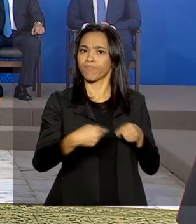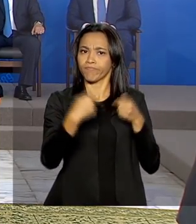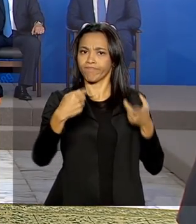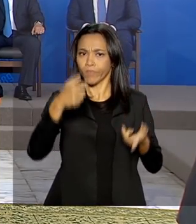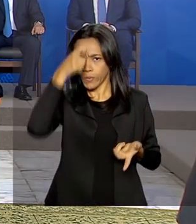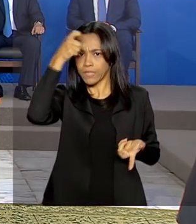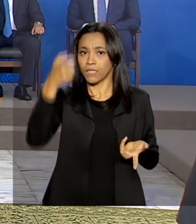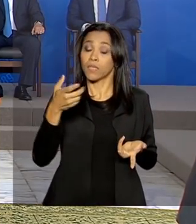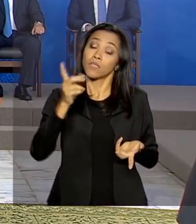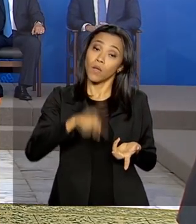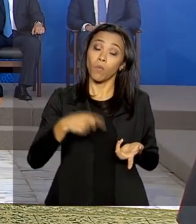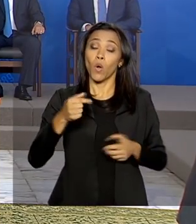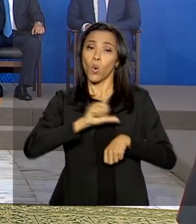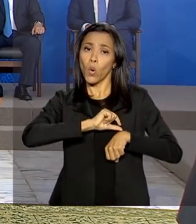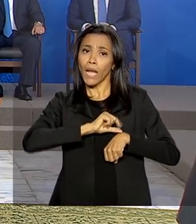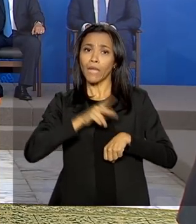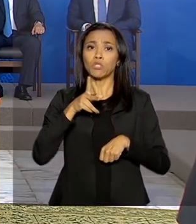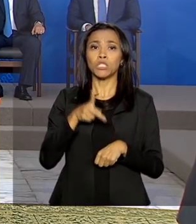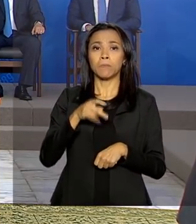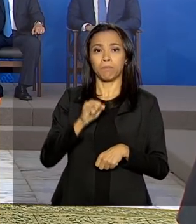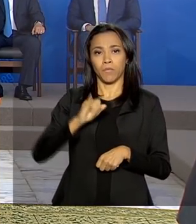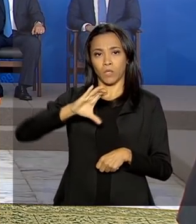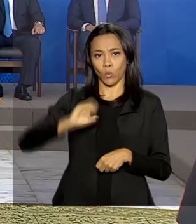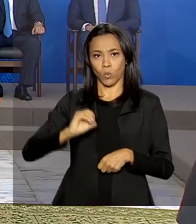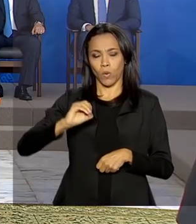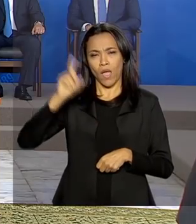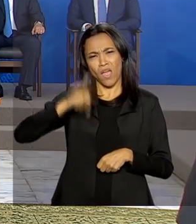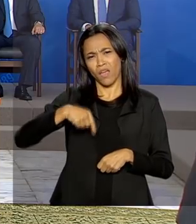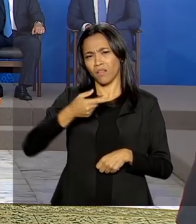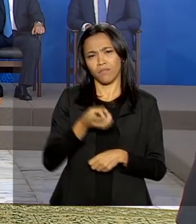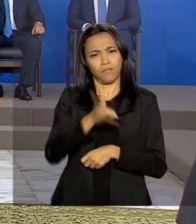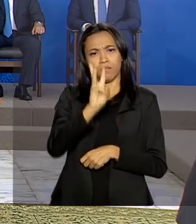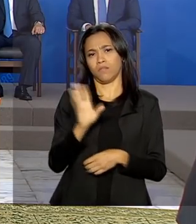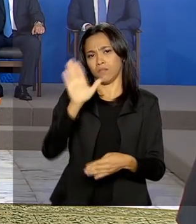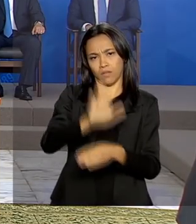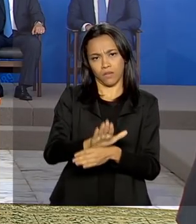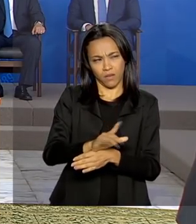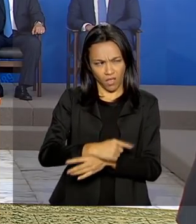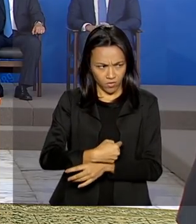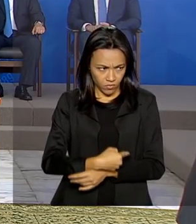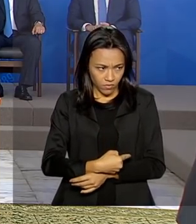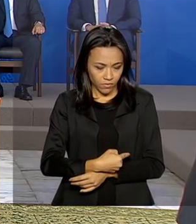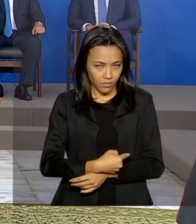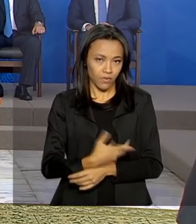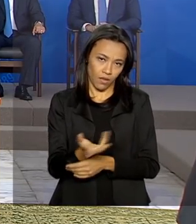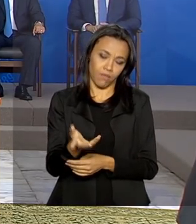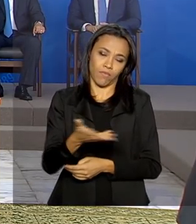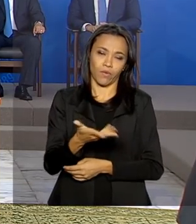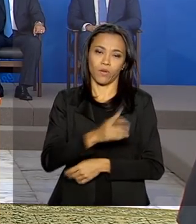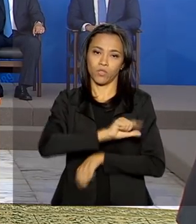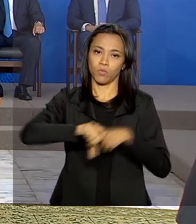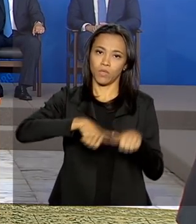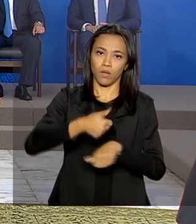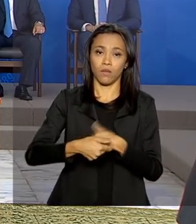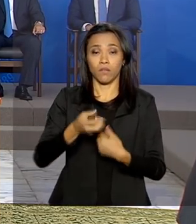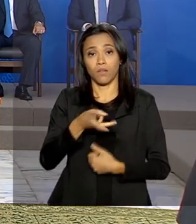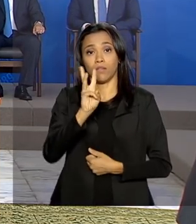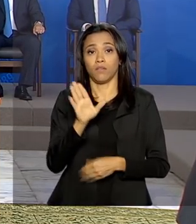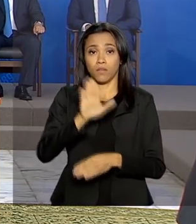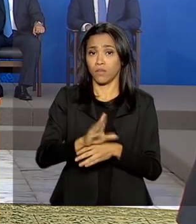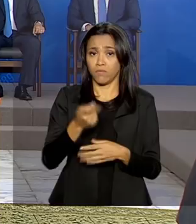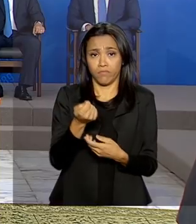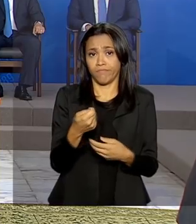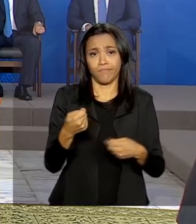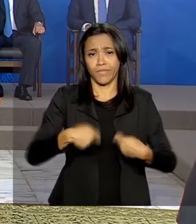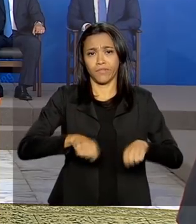o horário de pico era mais para as 15 horas. É isso mesmo? Agora é 15 horas. Agora é 15 horas. Então não tinha mais razão de